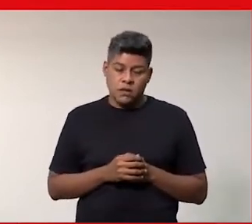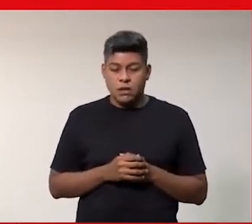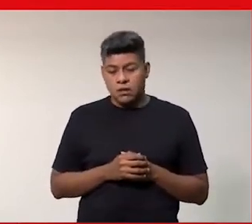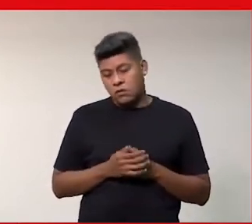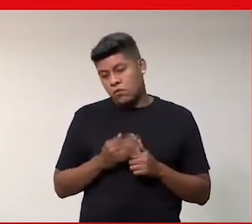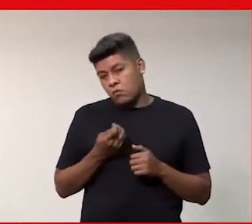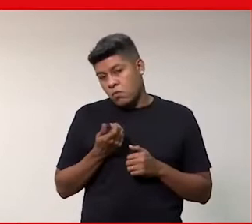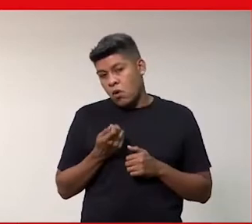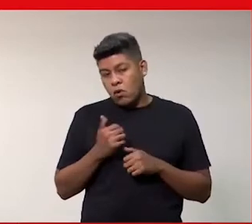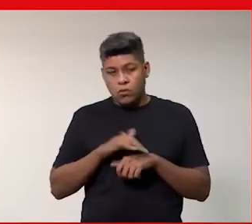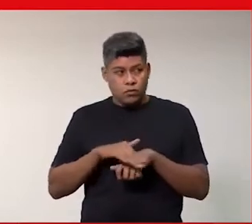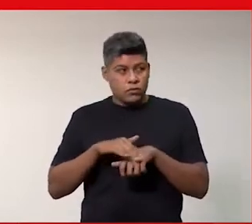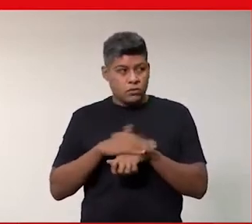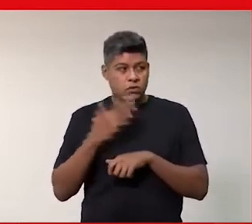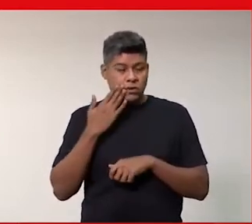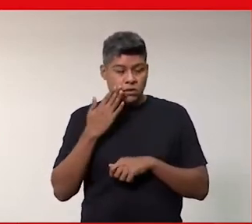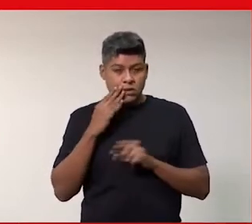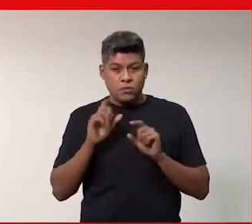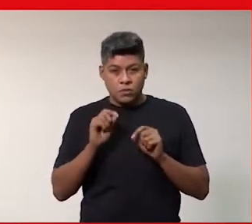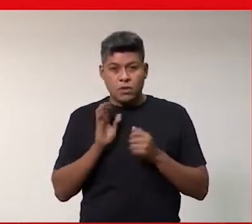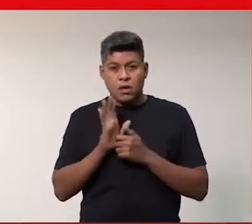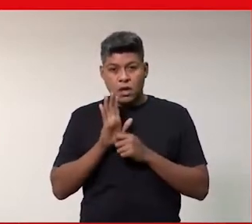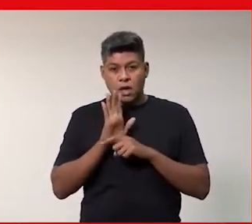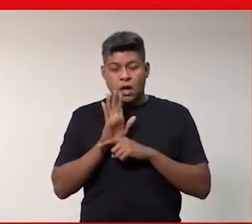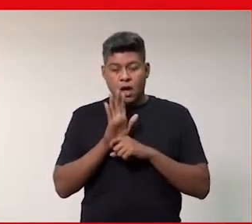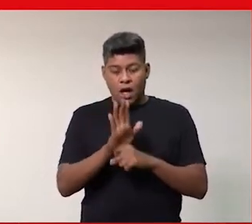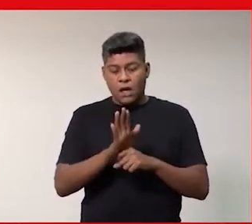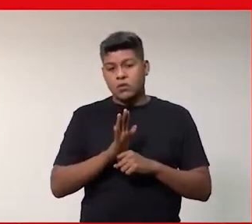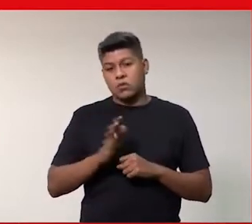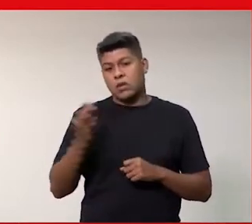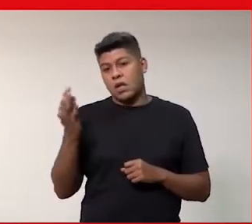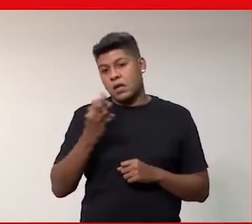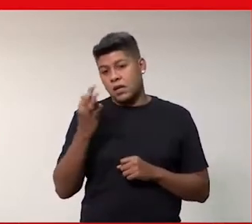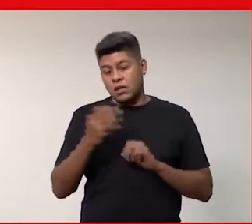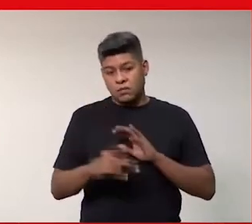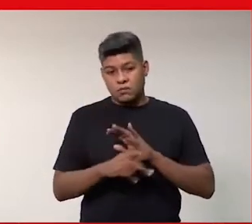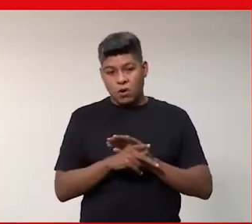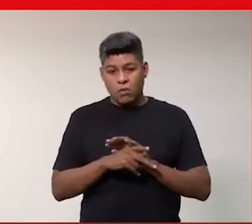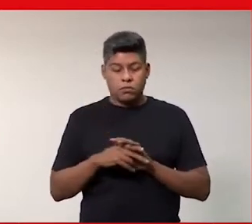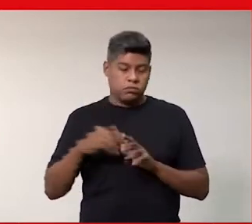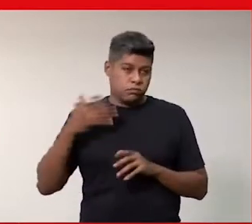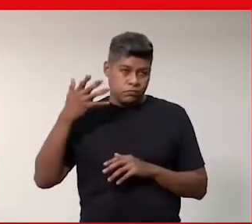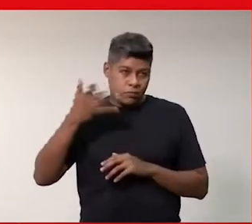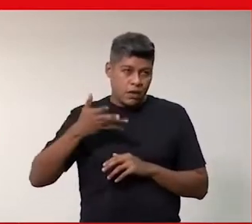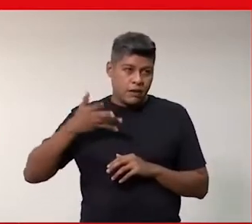conversei com ela. Então, eu sei que ela vai dar uma contribuição lindíssima também aqui para o nosso painel.